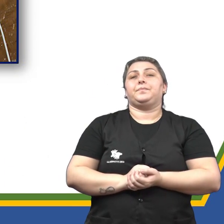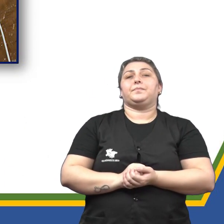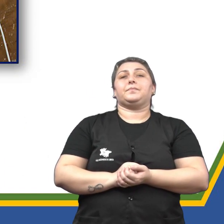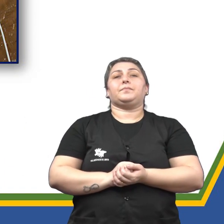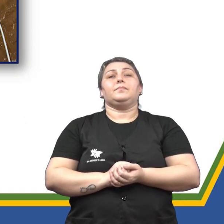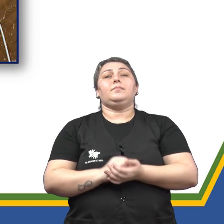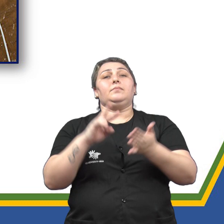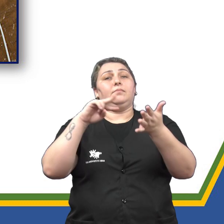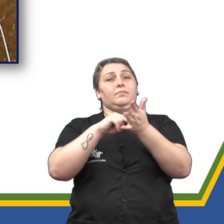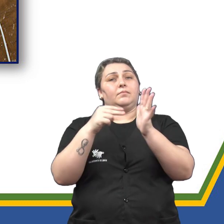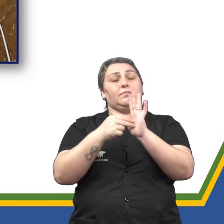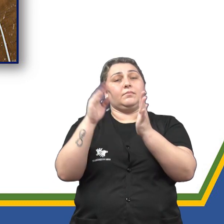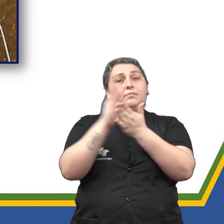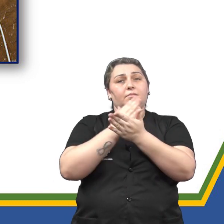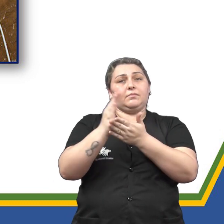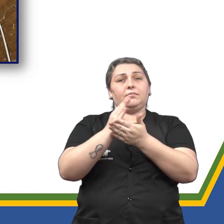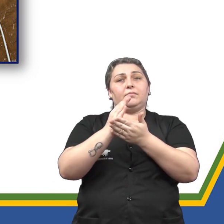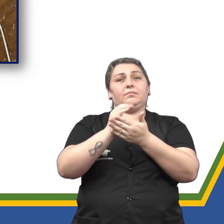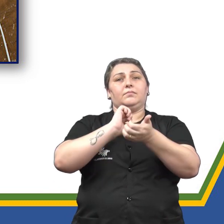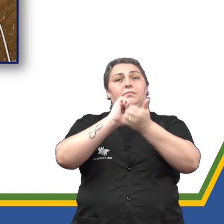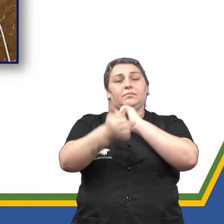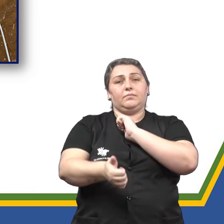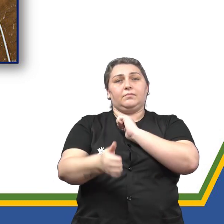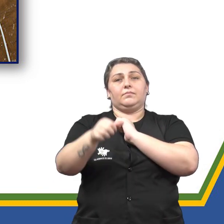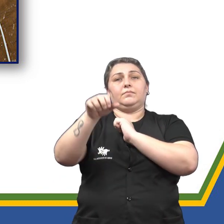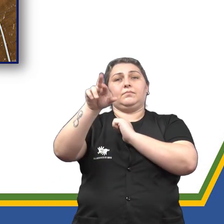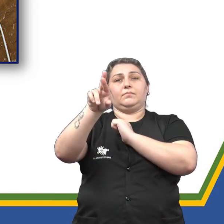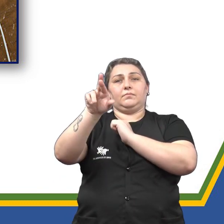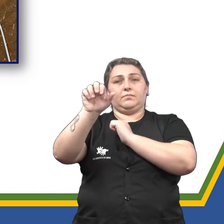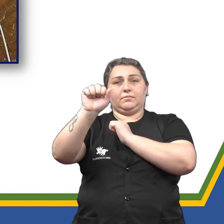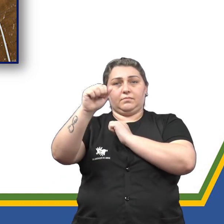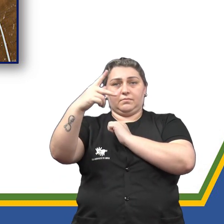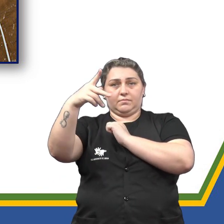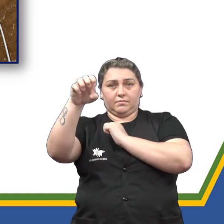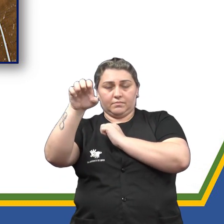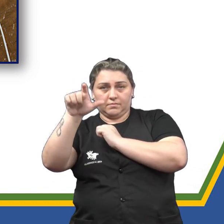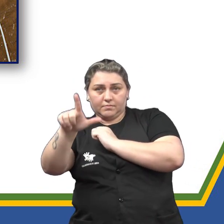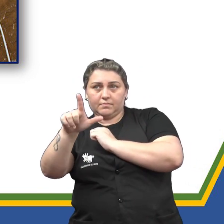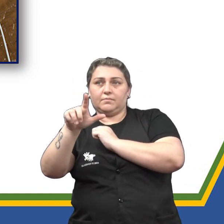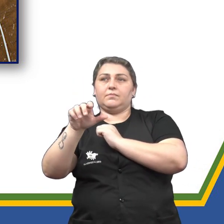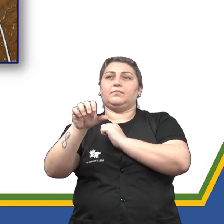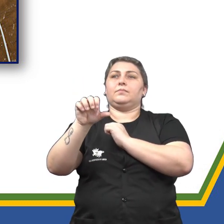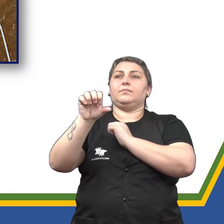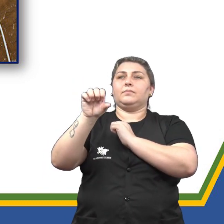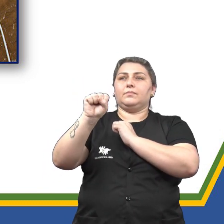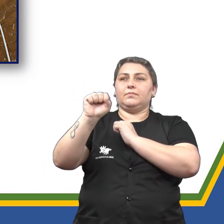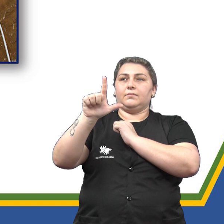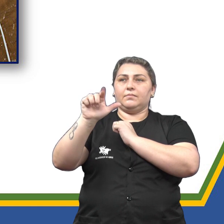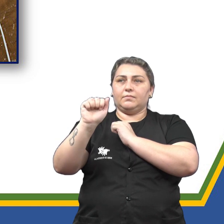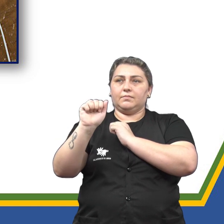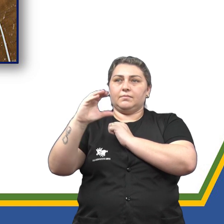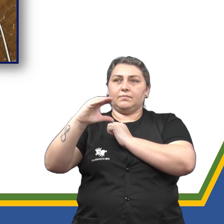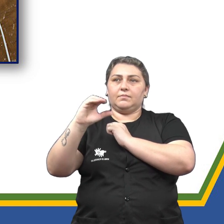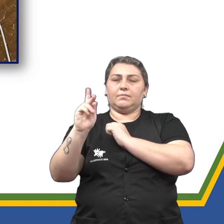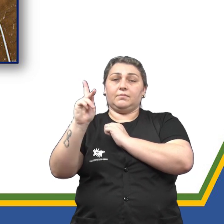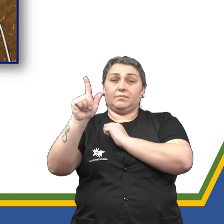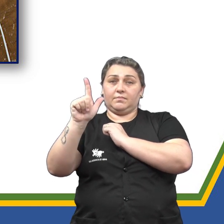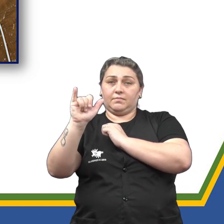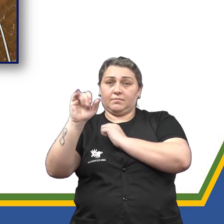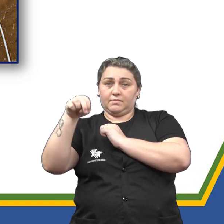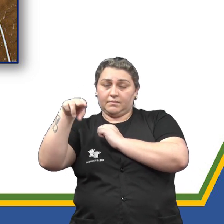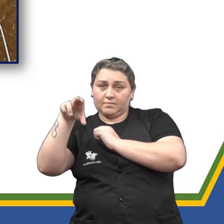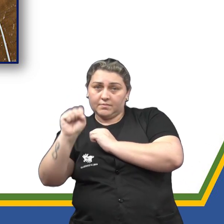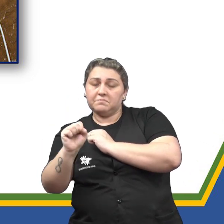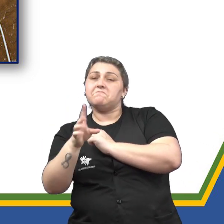definições de alguns esportes de aventuras para a escola, né? A gente tem o rapel, tem o slackline, né, que também é bem conhecido